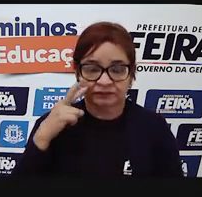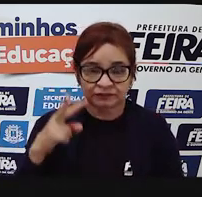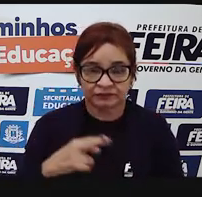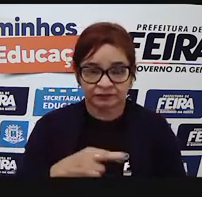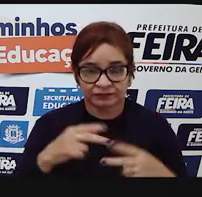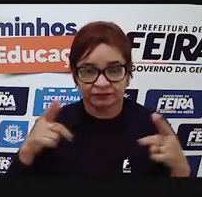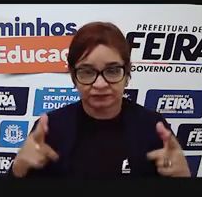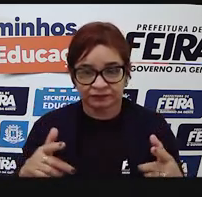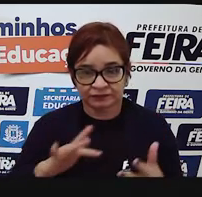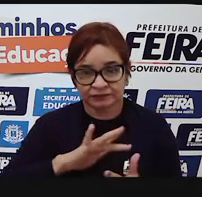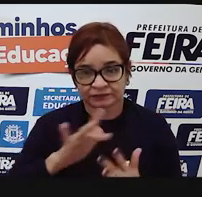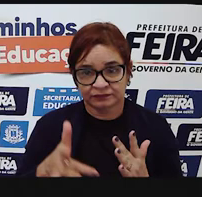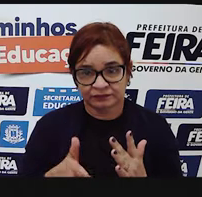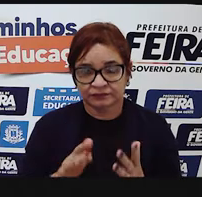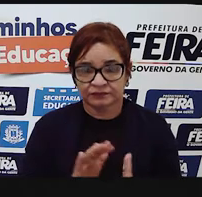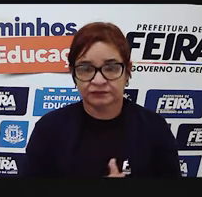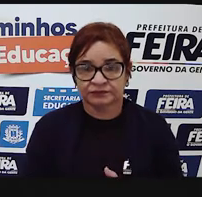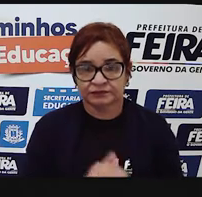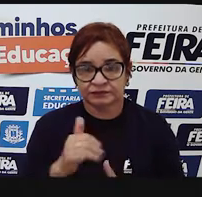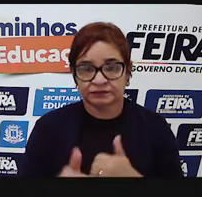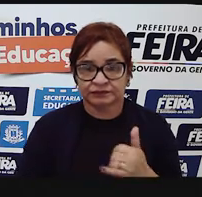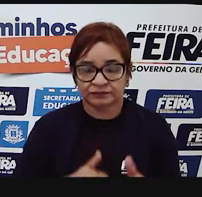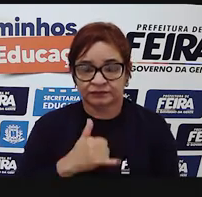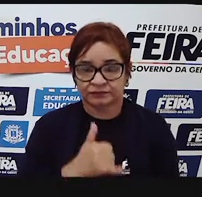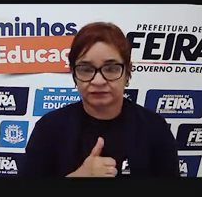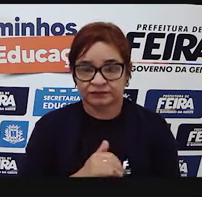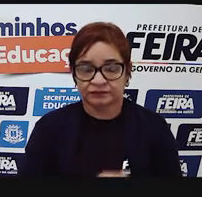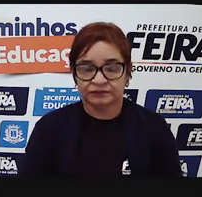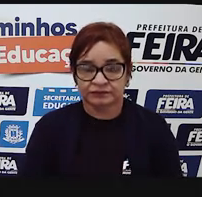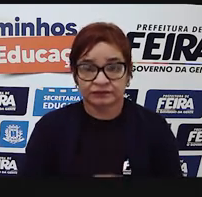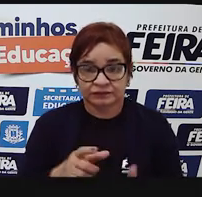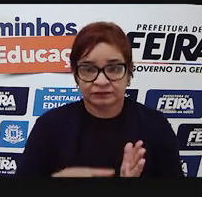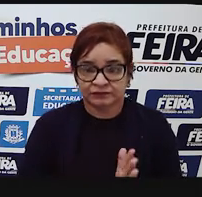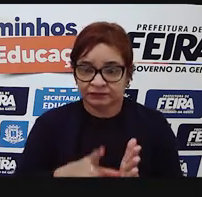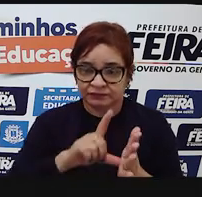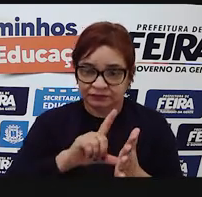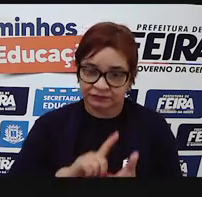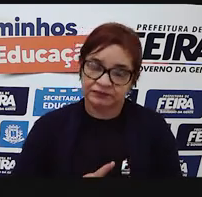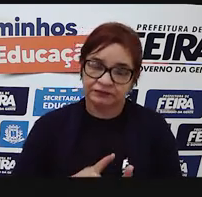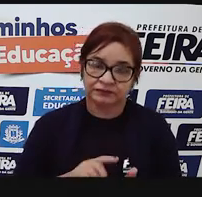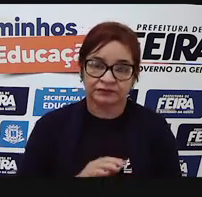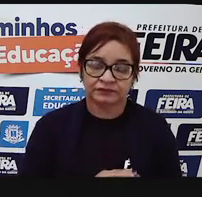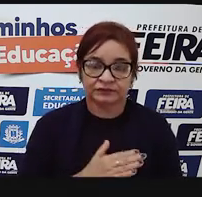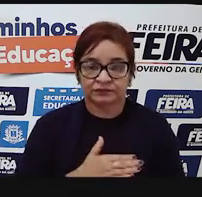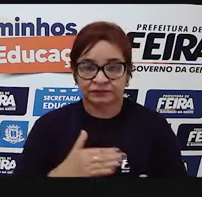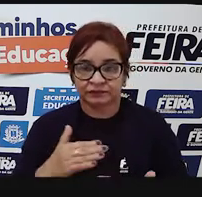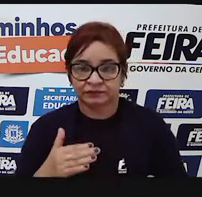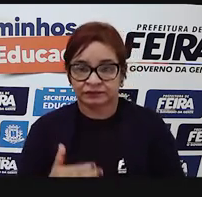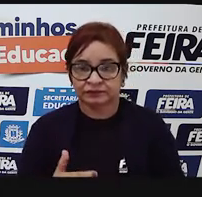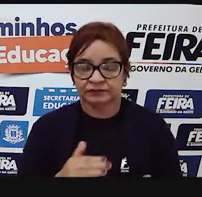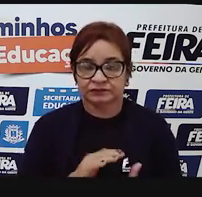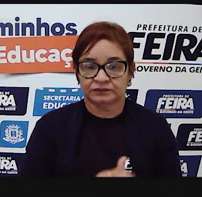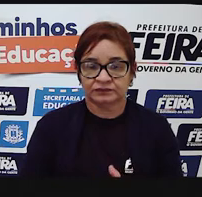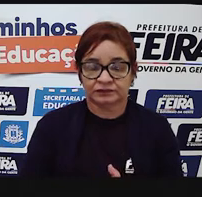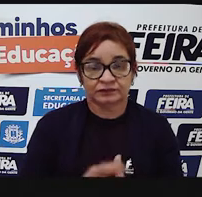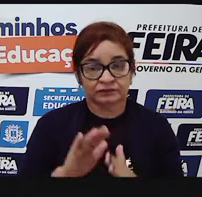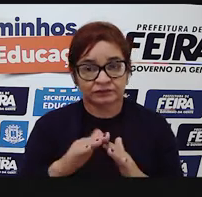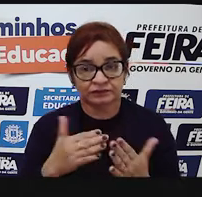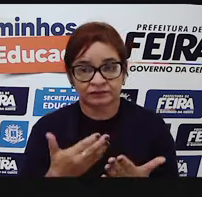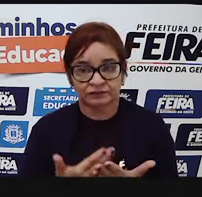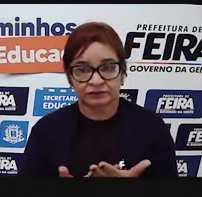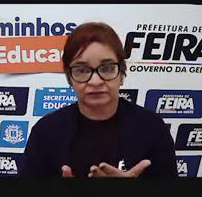nas redes sociais, na internet. Então, antes de mais nada, antes de você começar o seu estudo,